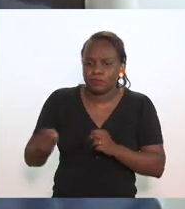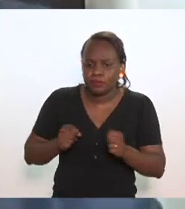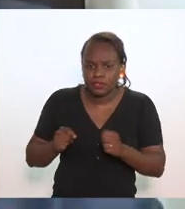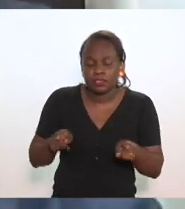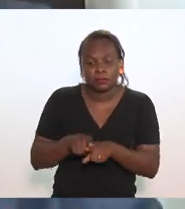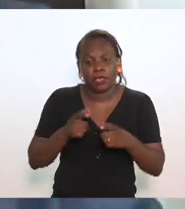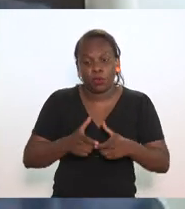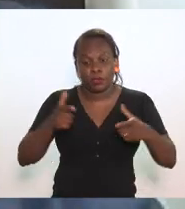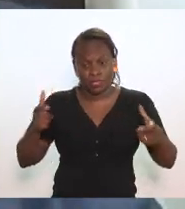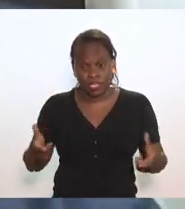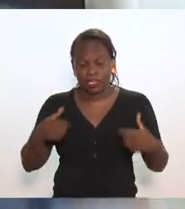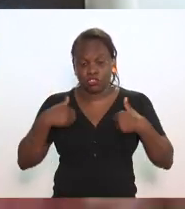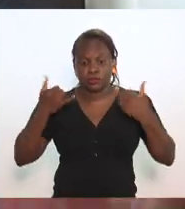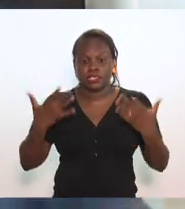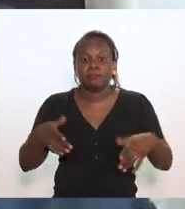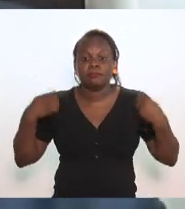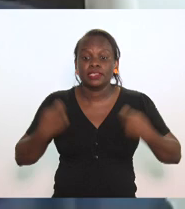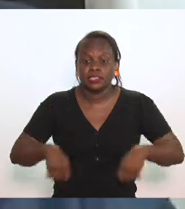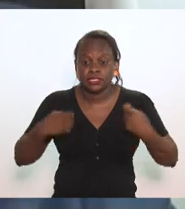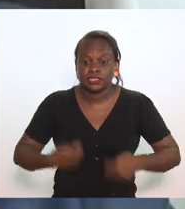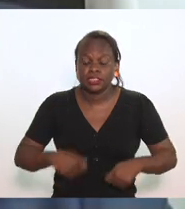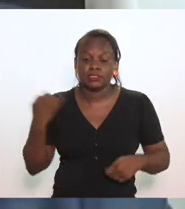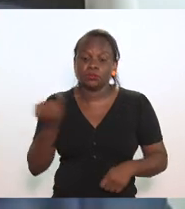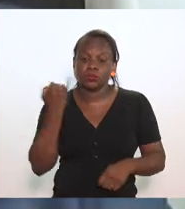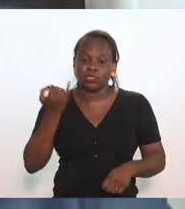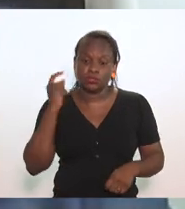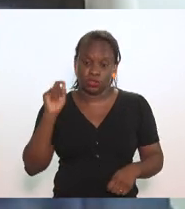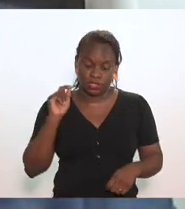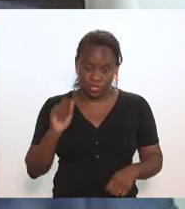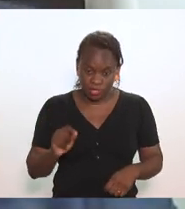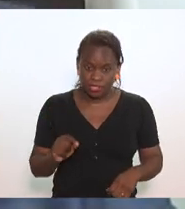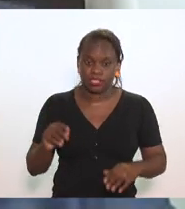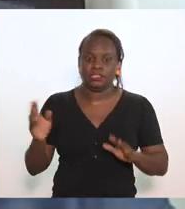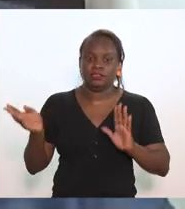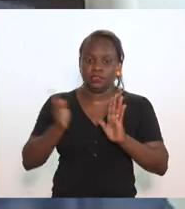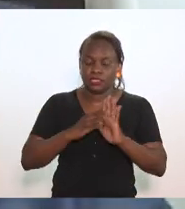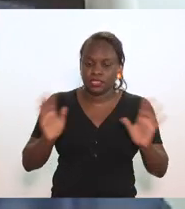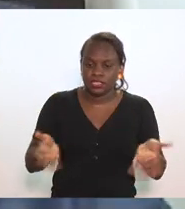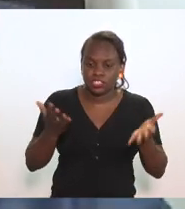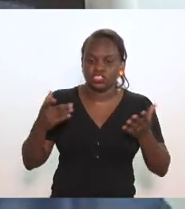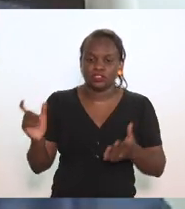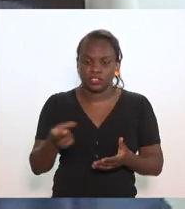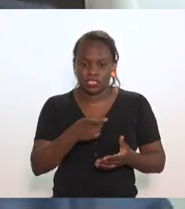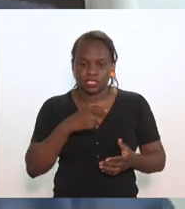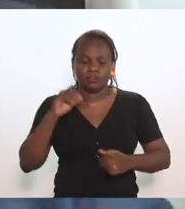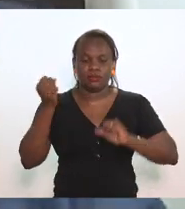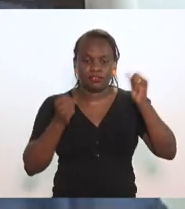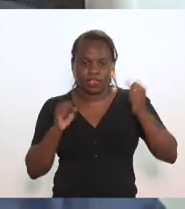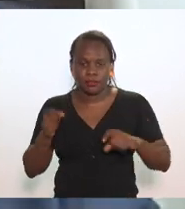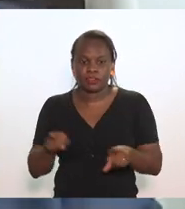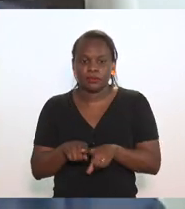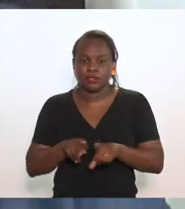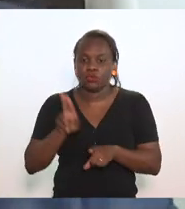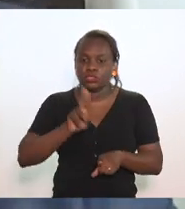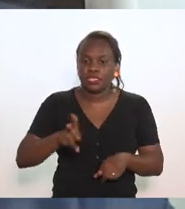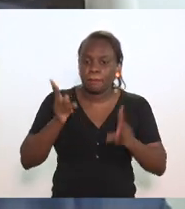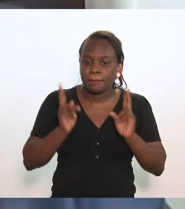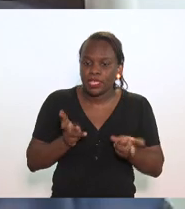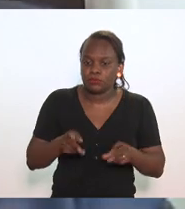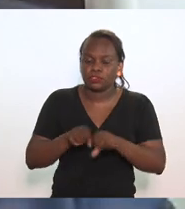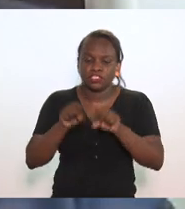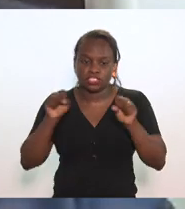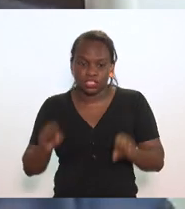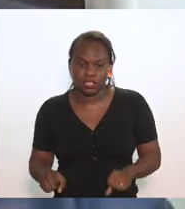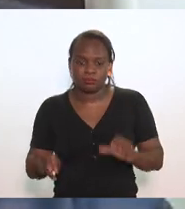até aumentar, como eu mencionei, é imprescindível implantar incentivo fiscal para a indústria moageira usando a mesma sistemática